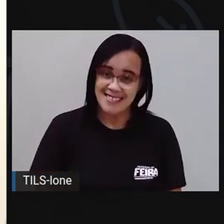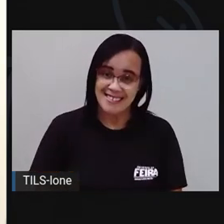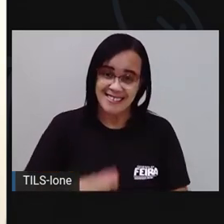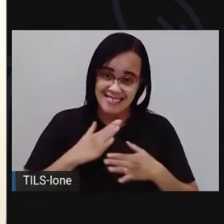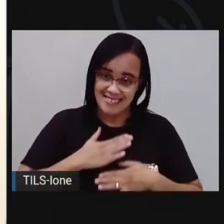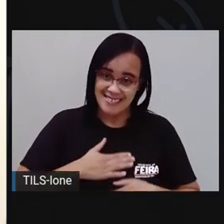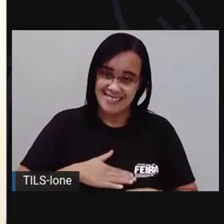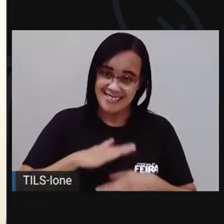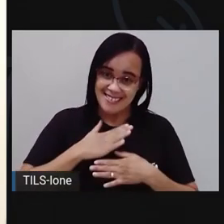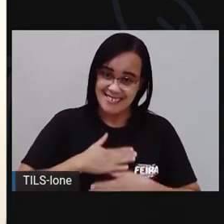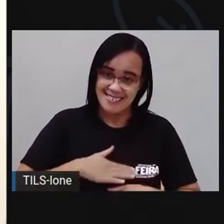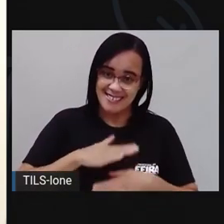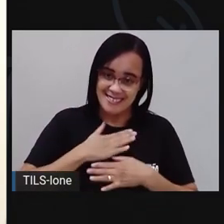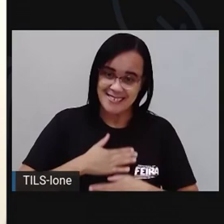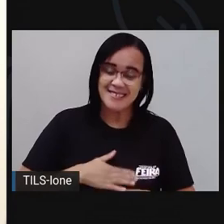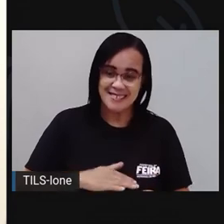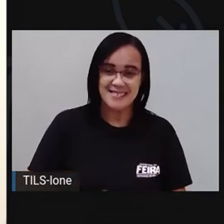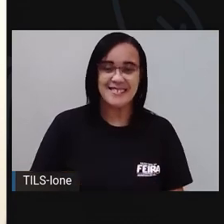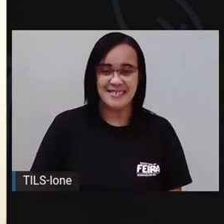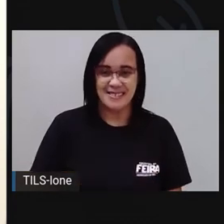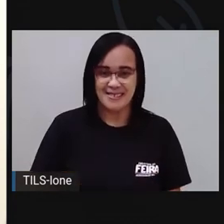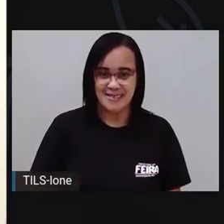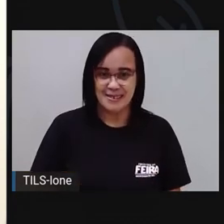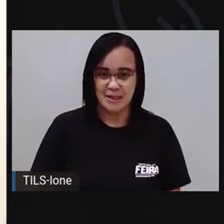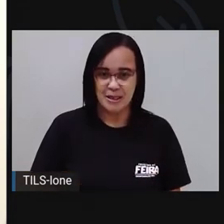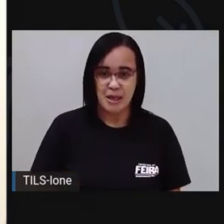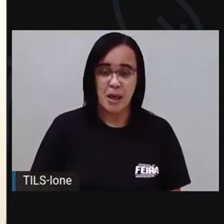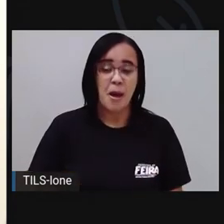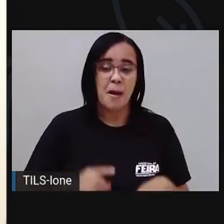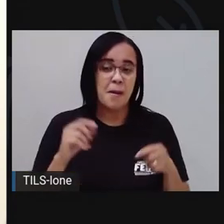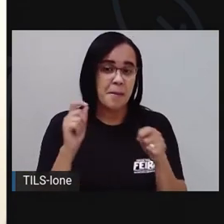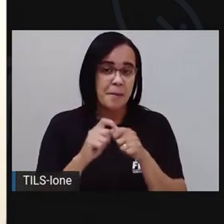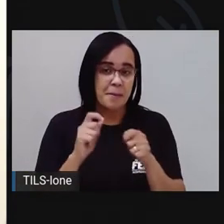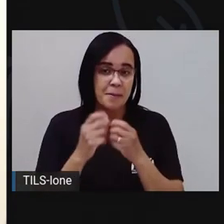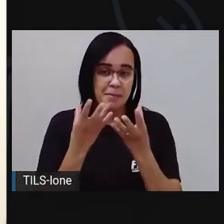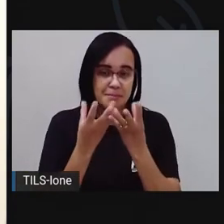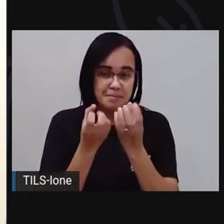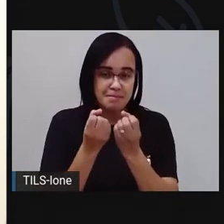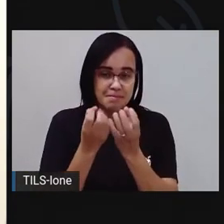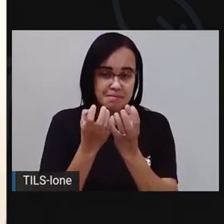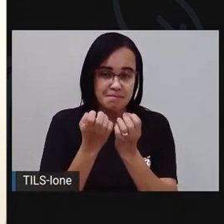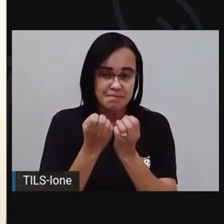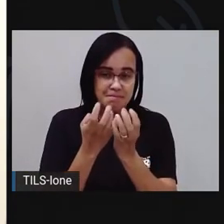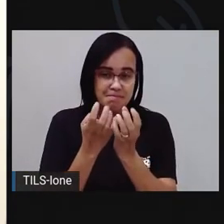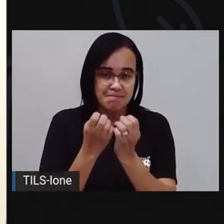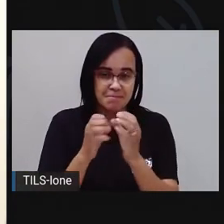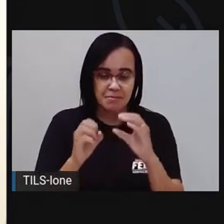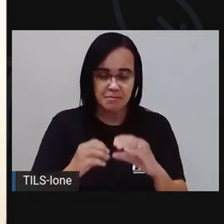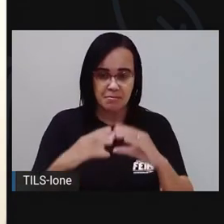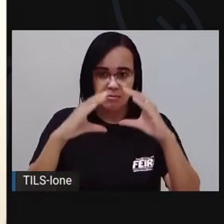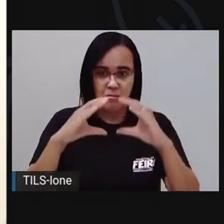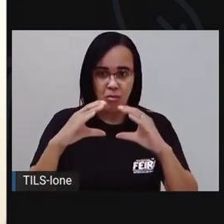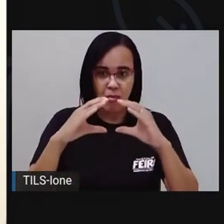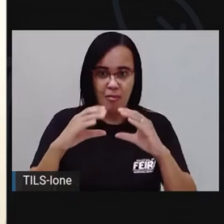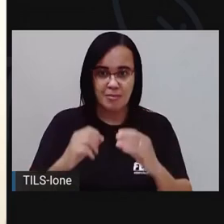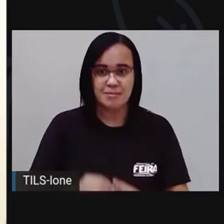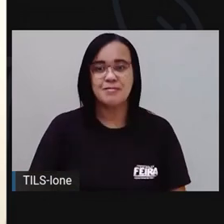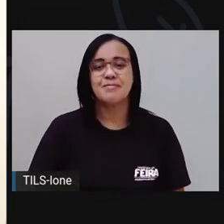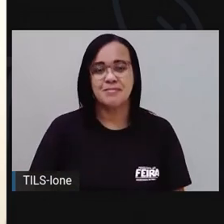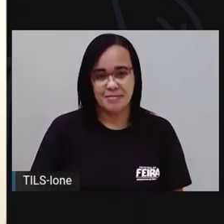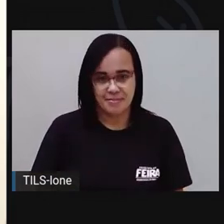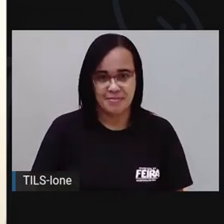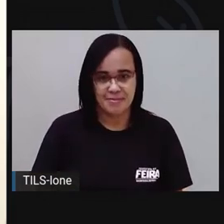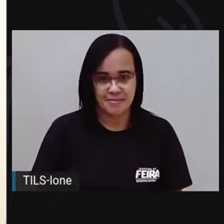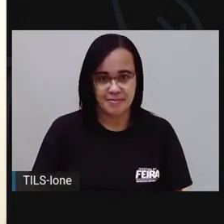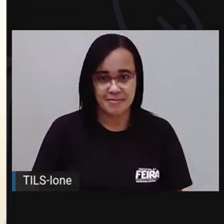cuscuz aí descansar, que é para ele, ó, ficar todo cheio de água, né? enxando. Tá bom? Deixa eu mostrar aqui.